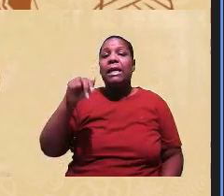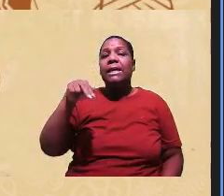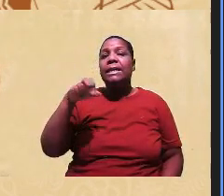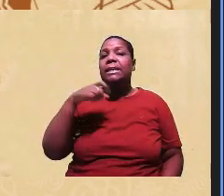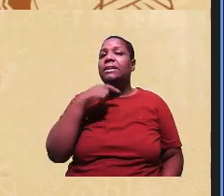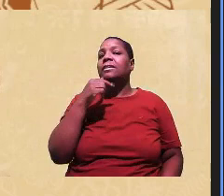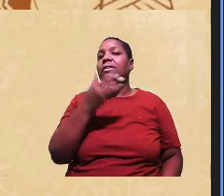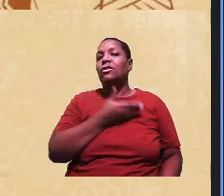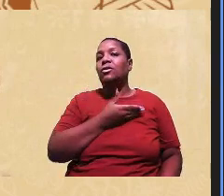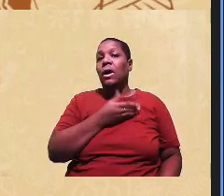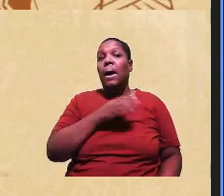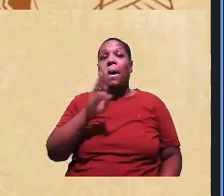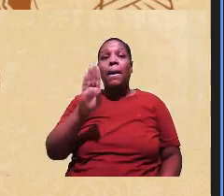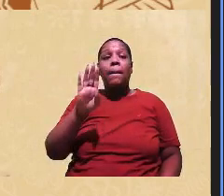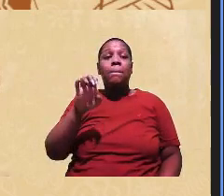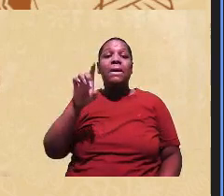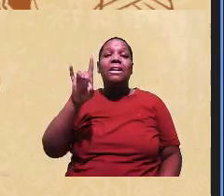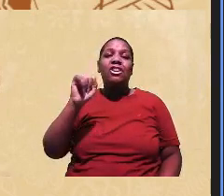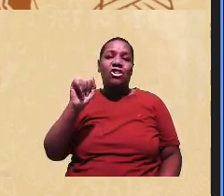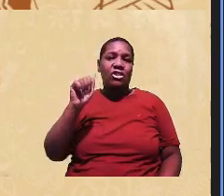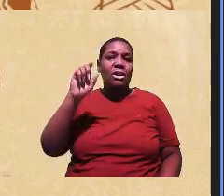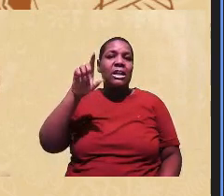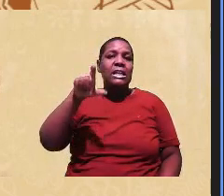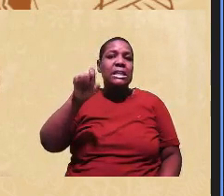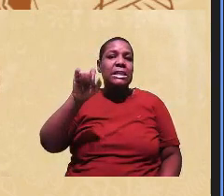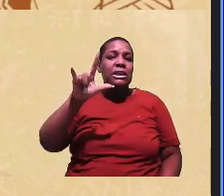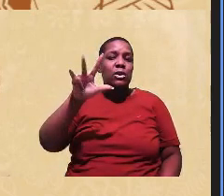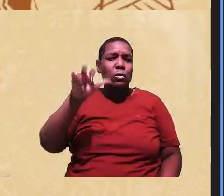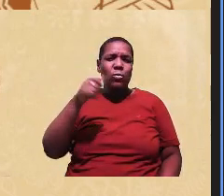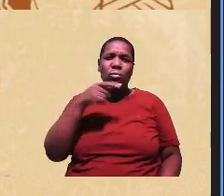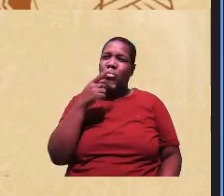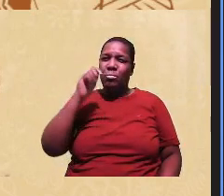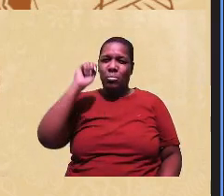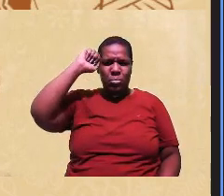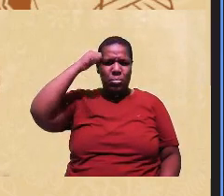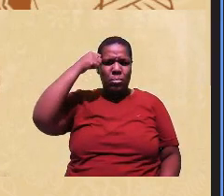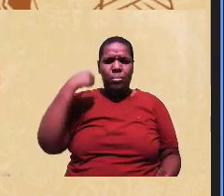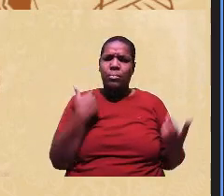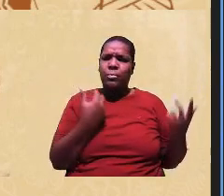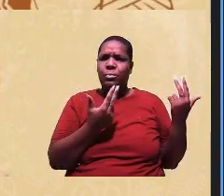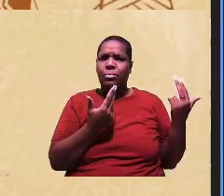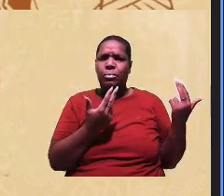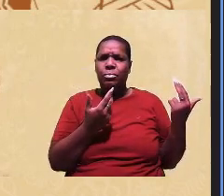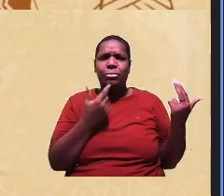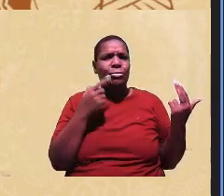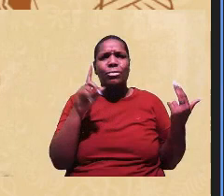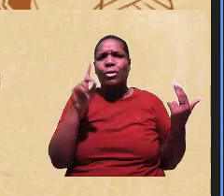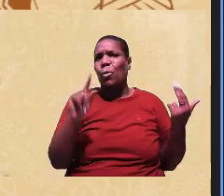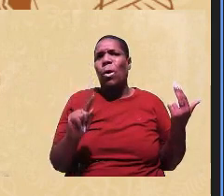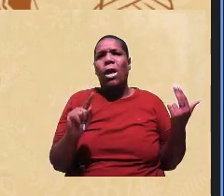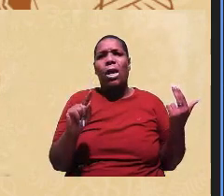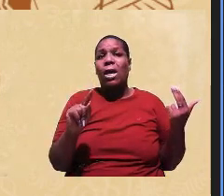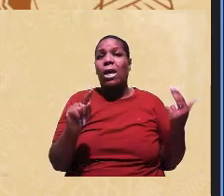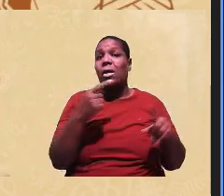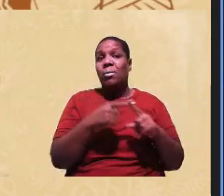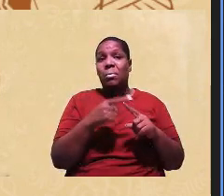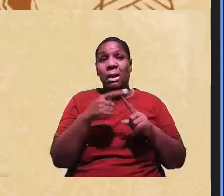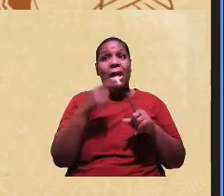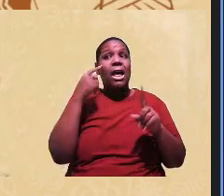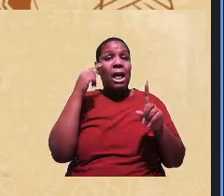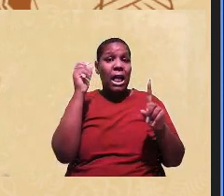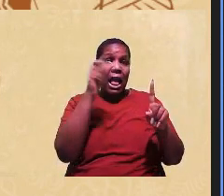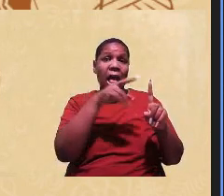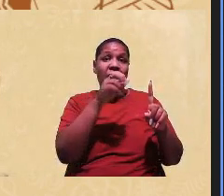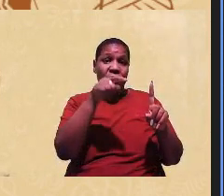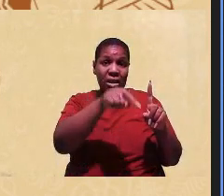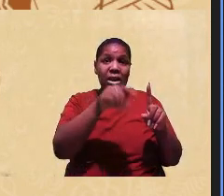a Benedita da Silva se eu disser que sou preta eu estou dizendo que eu sou igual a ela mas eu não sou porque o racismo afeta mais ela eu preciso